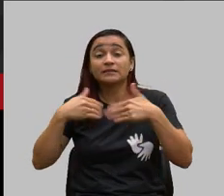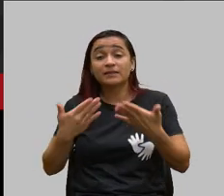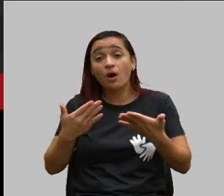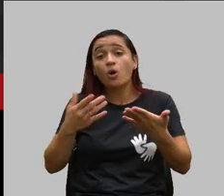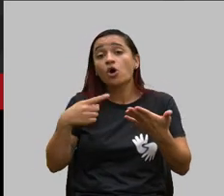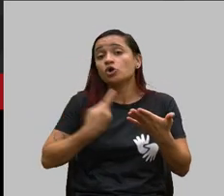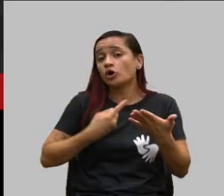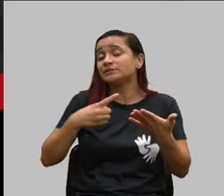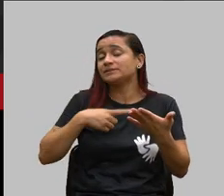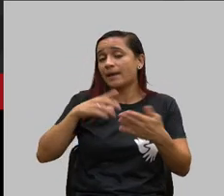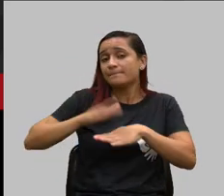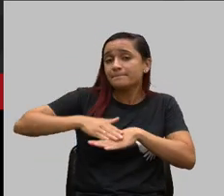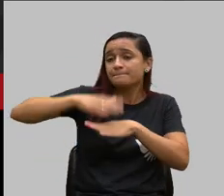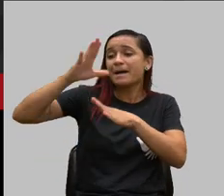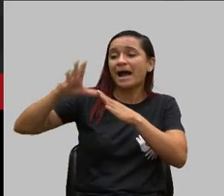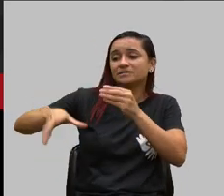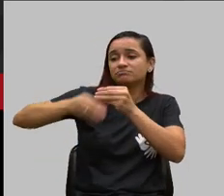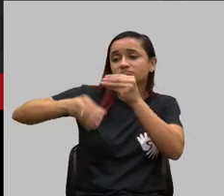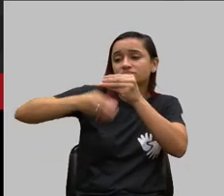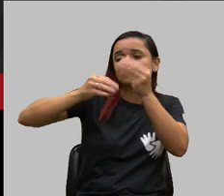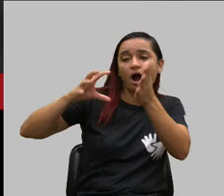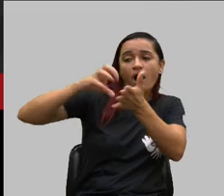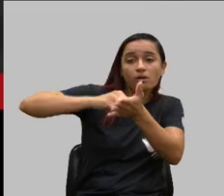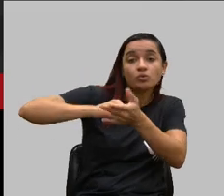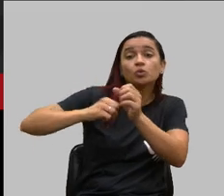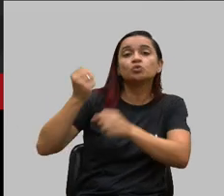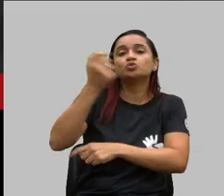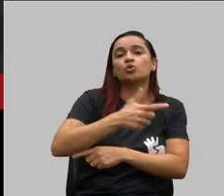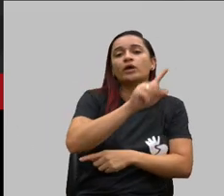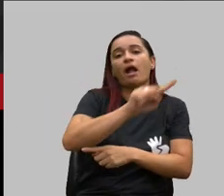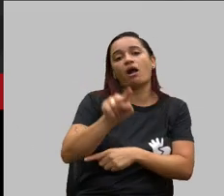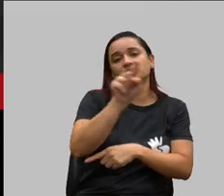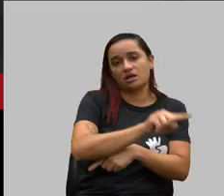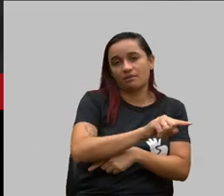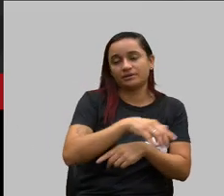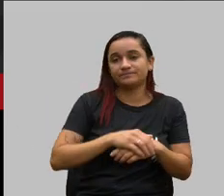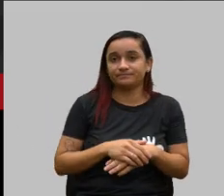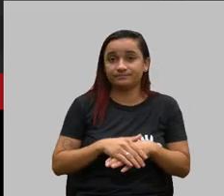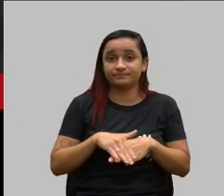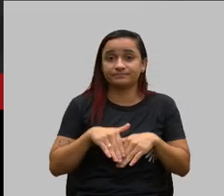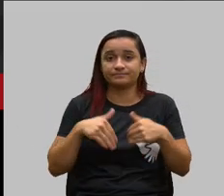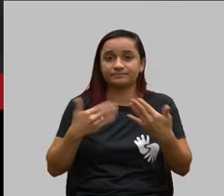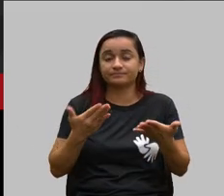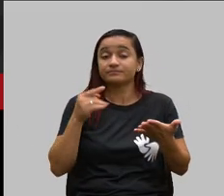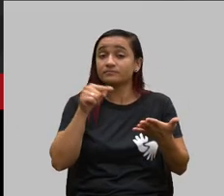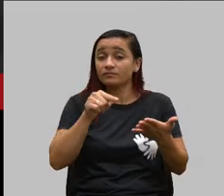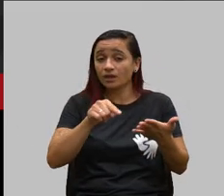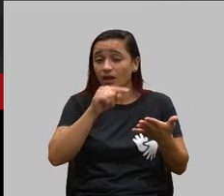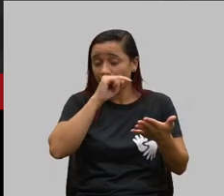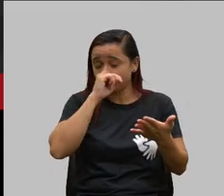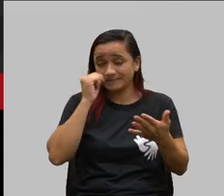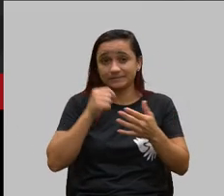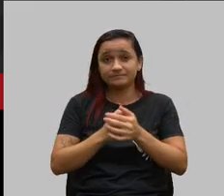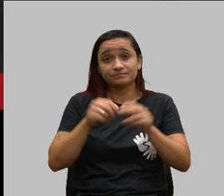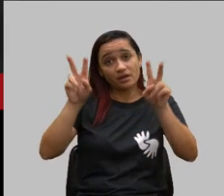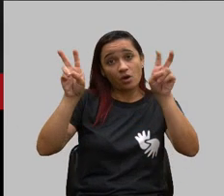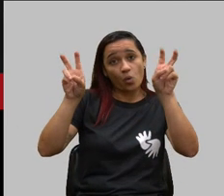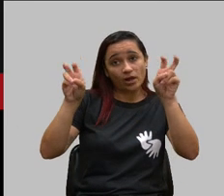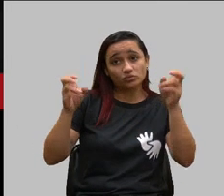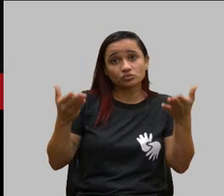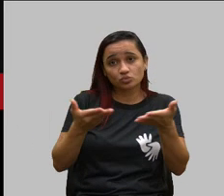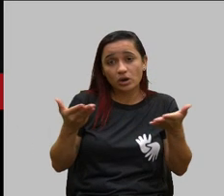adesão a plano de saúde do que cancelamento e nesse muito embora o assunto está muito em voga